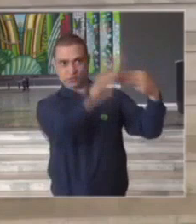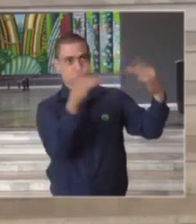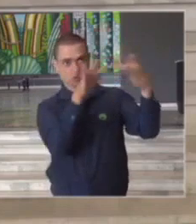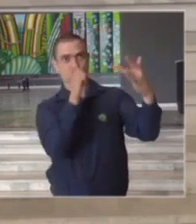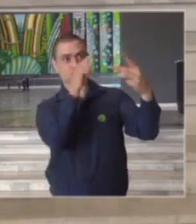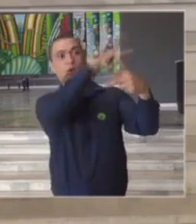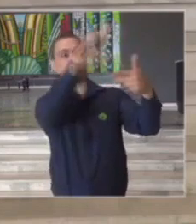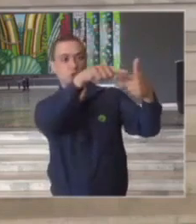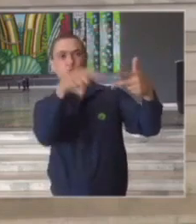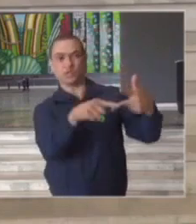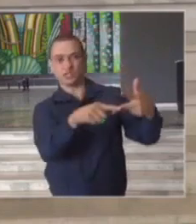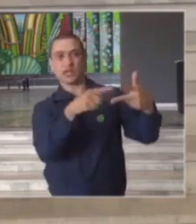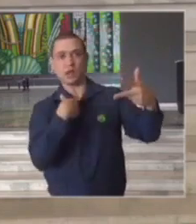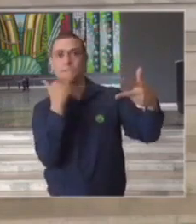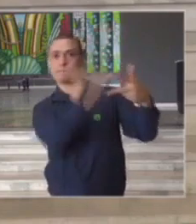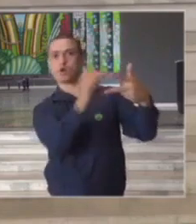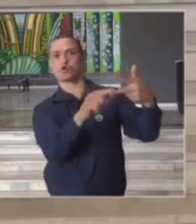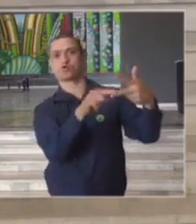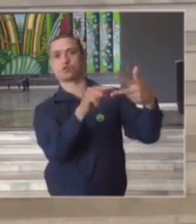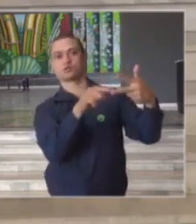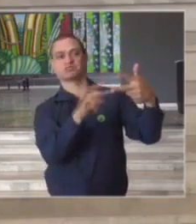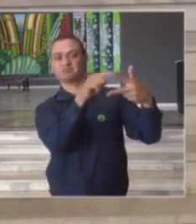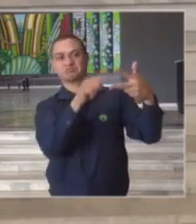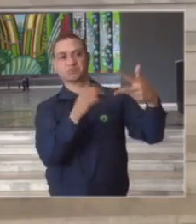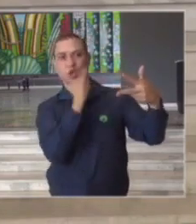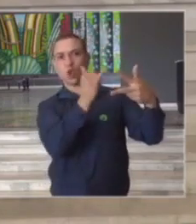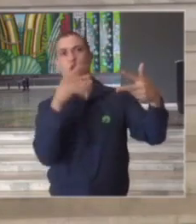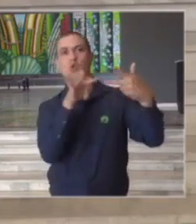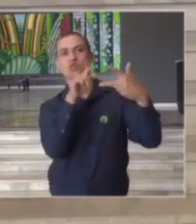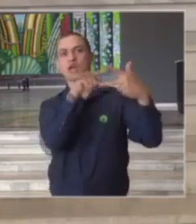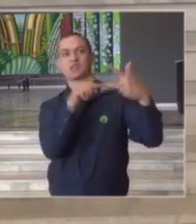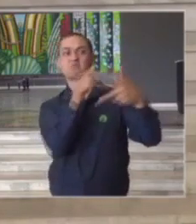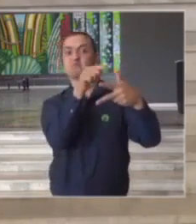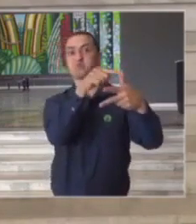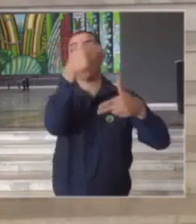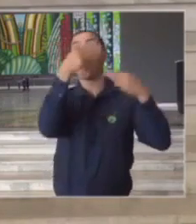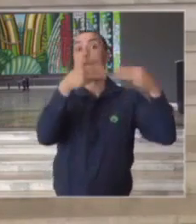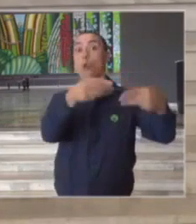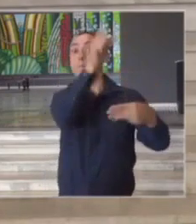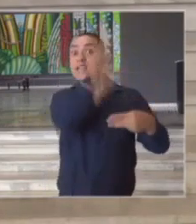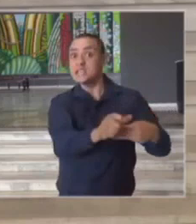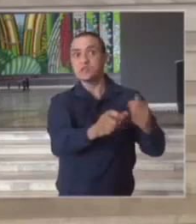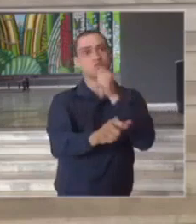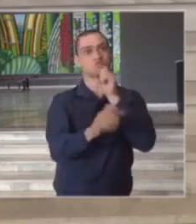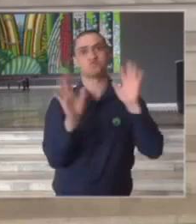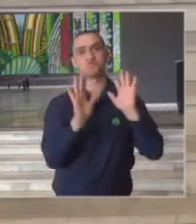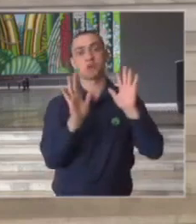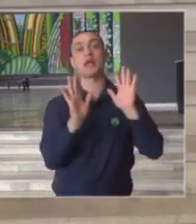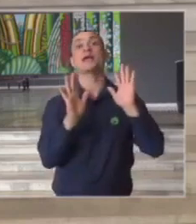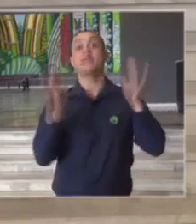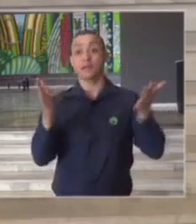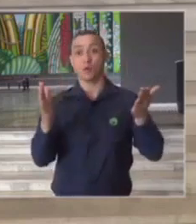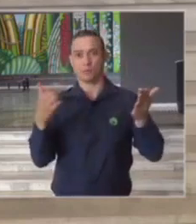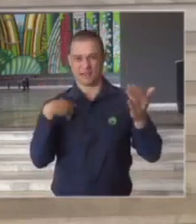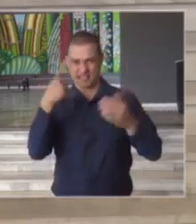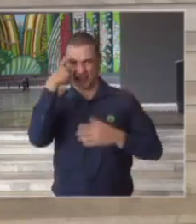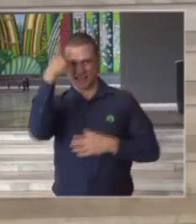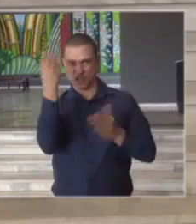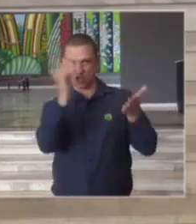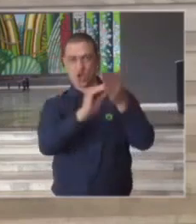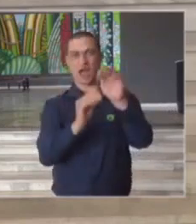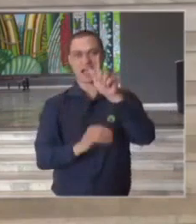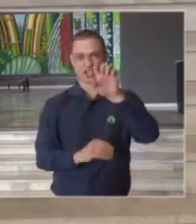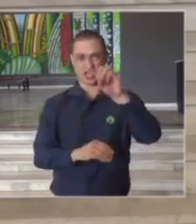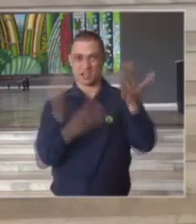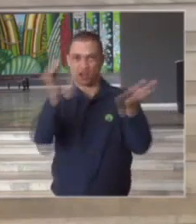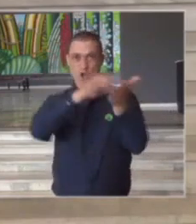então não precisamos pelo menos por enquanto a ter uma reunião específica com o ministro a ideia de colocar na agenda é